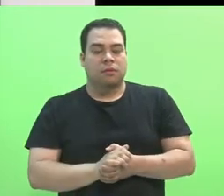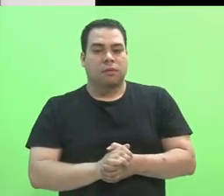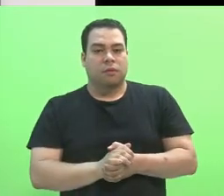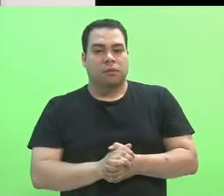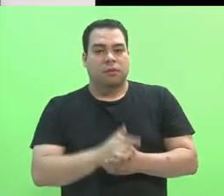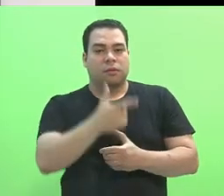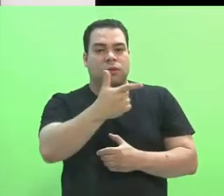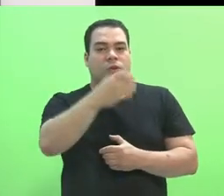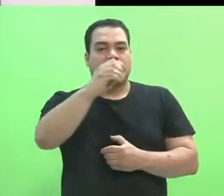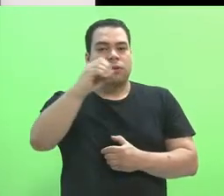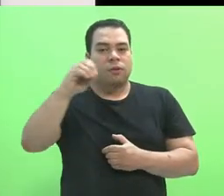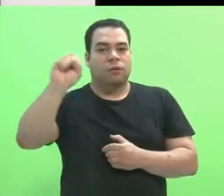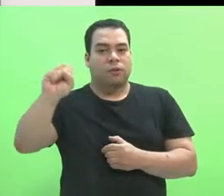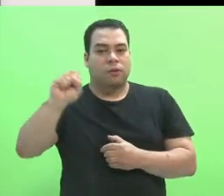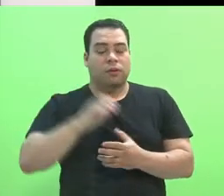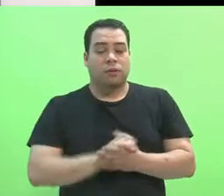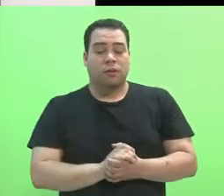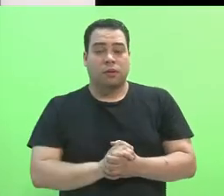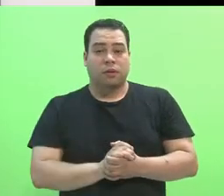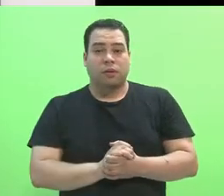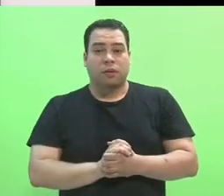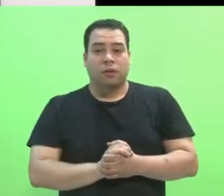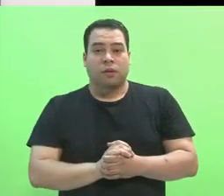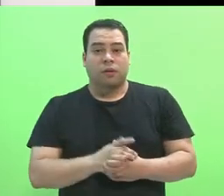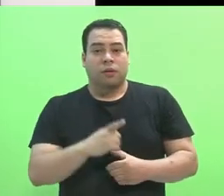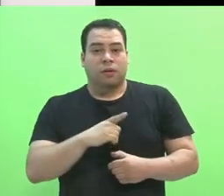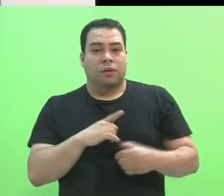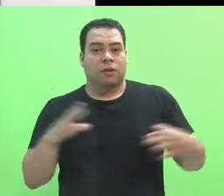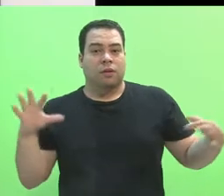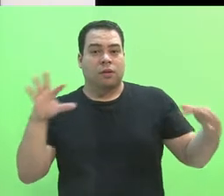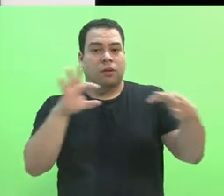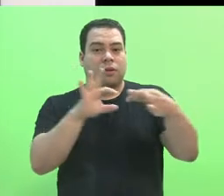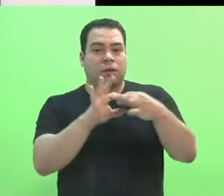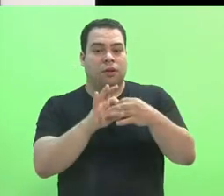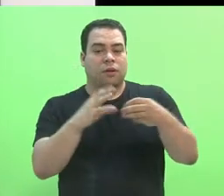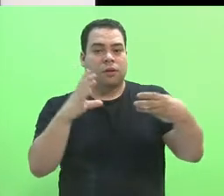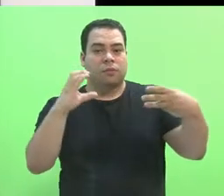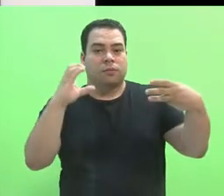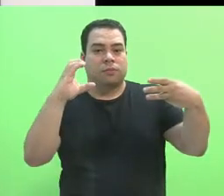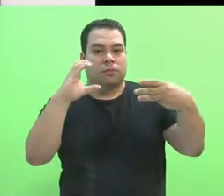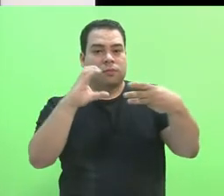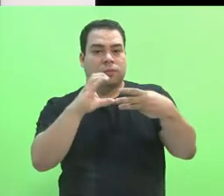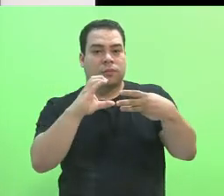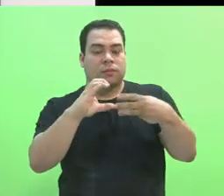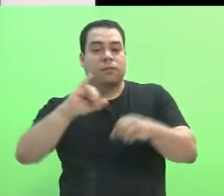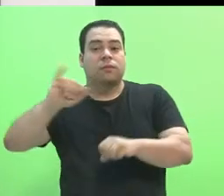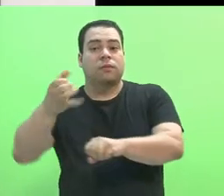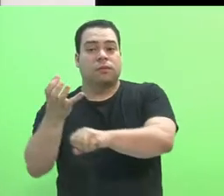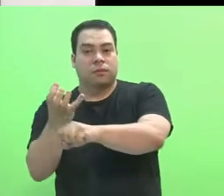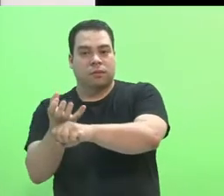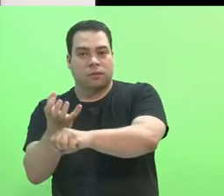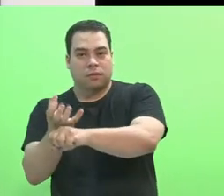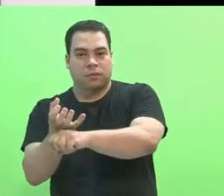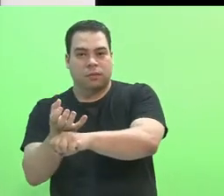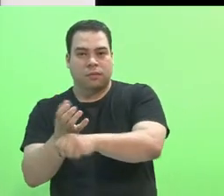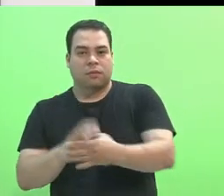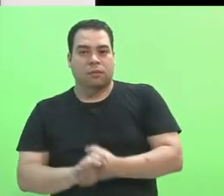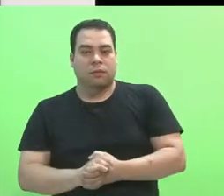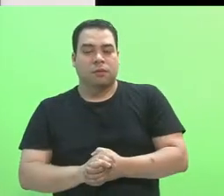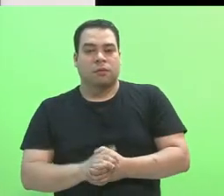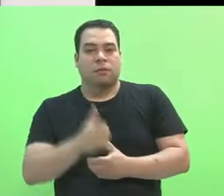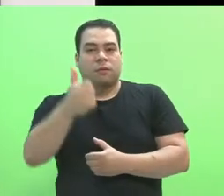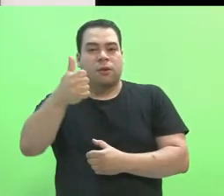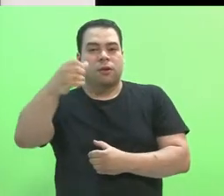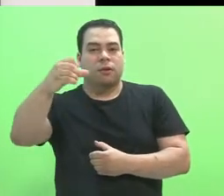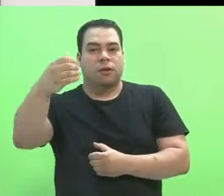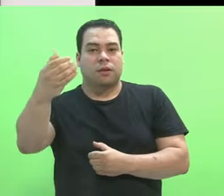2008. Houve a integração com o antigo Cefete Januária, que foi fundado em dezembro de 1960,